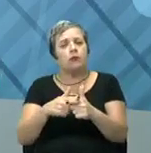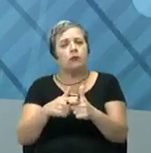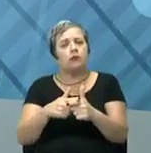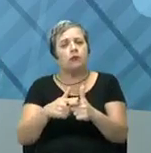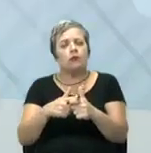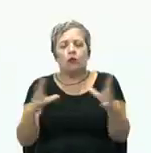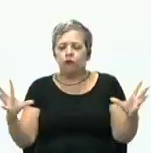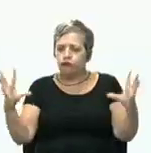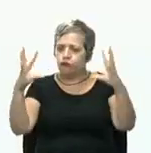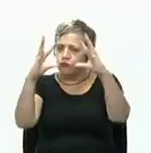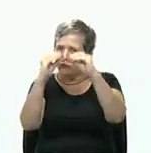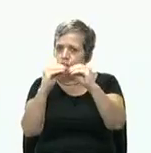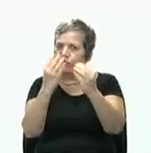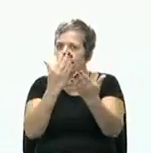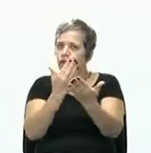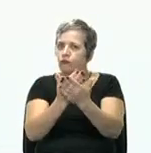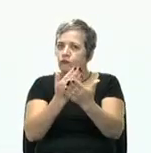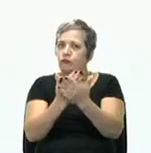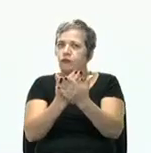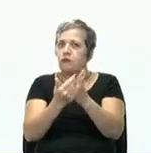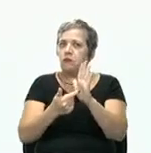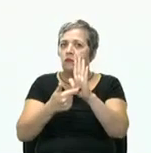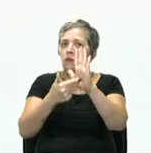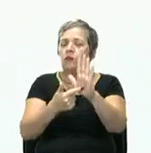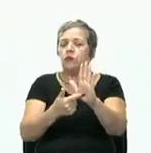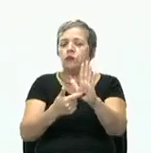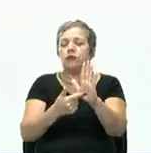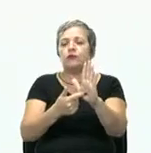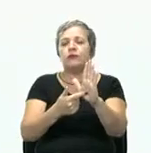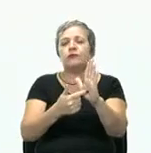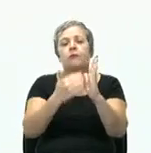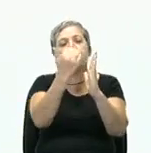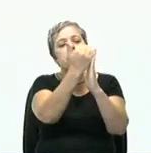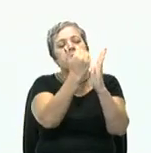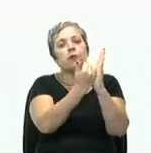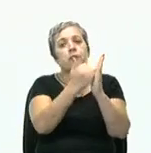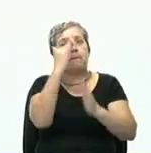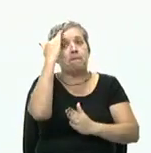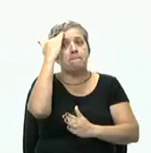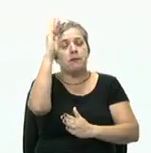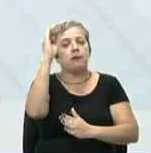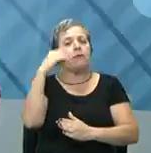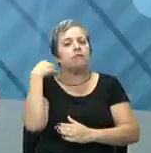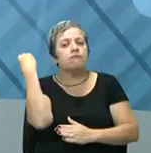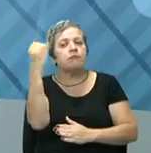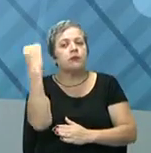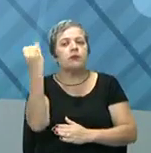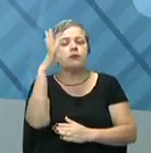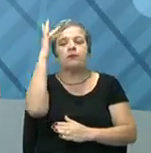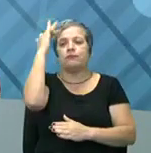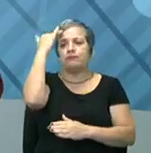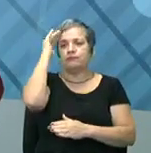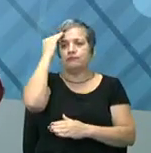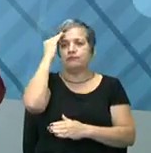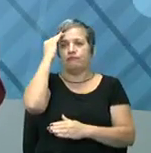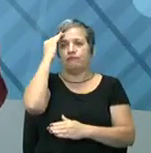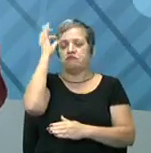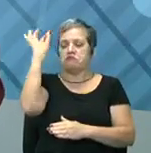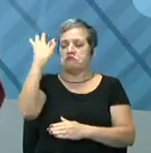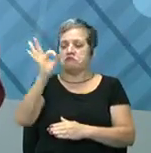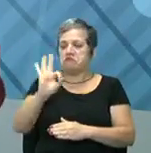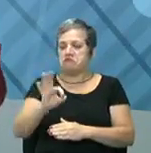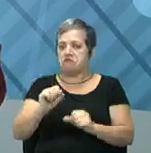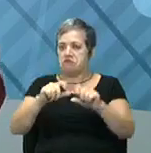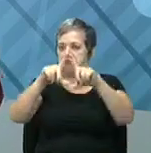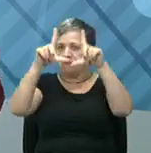fazer um fechamento da aula, trazendo aí os pontos principais e essenciais para compreendermos de forma aí